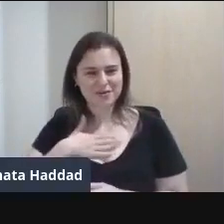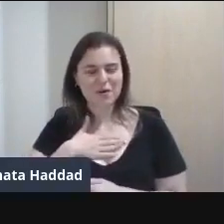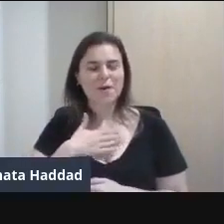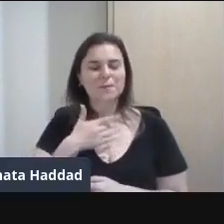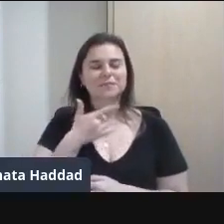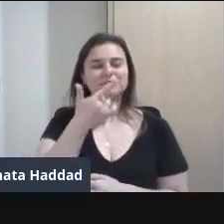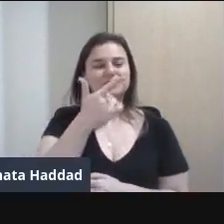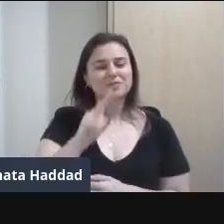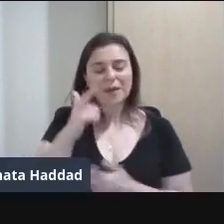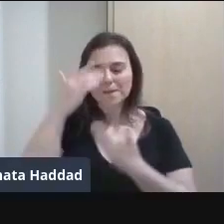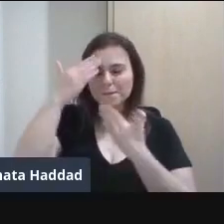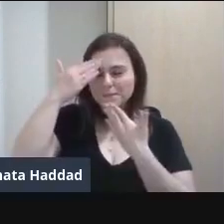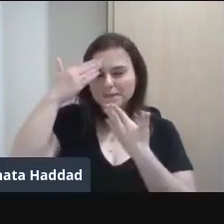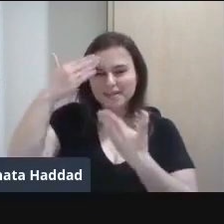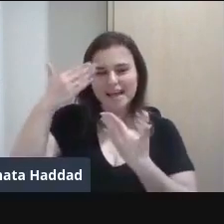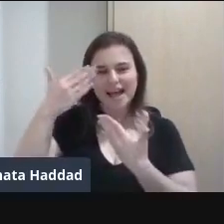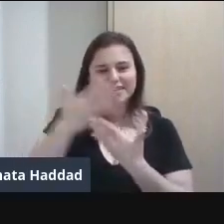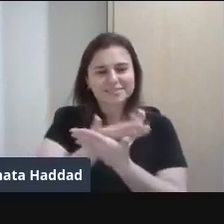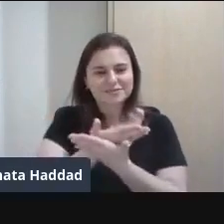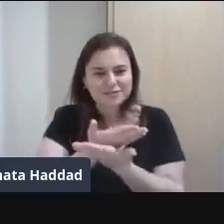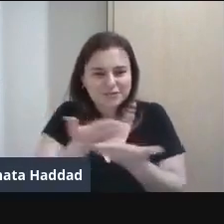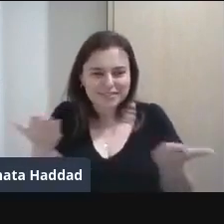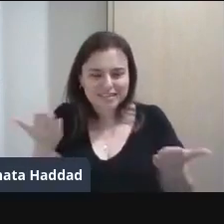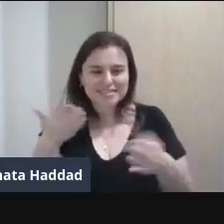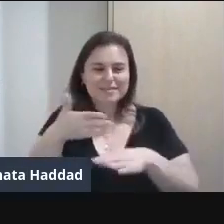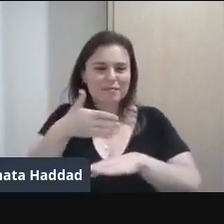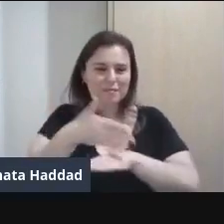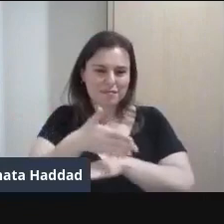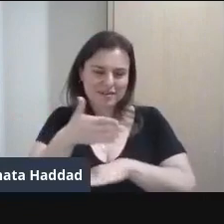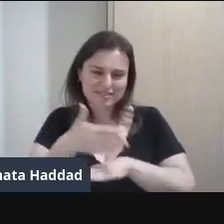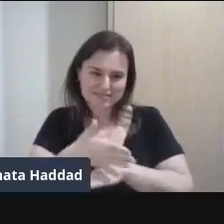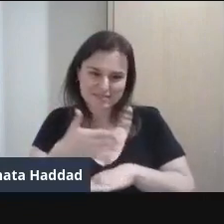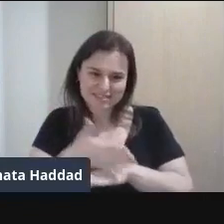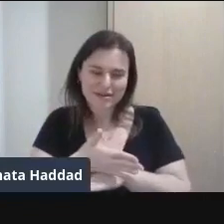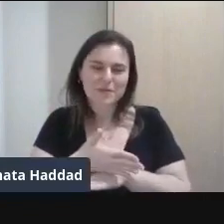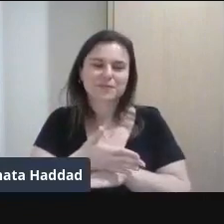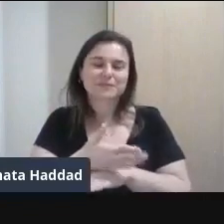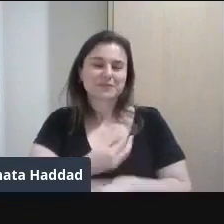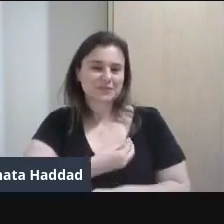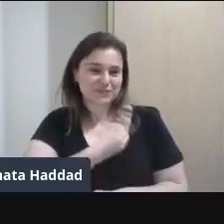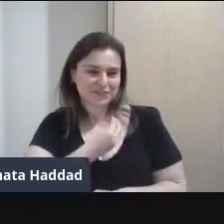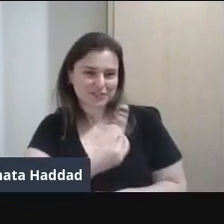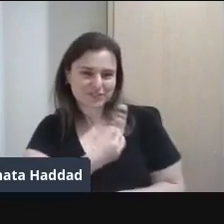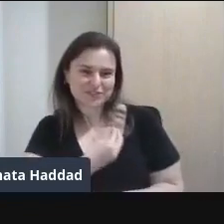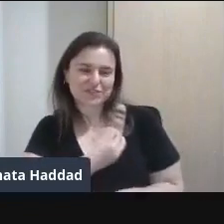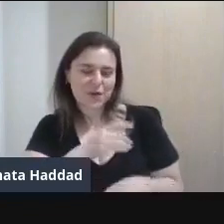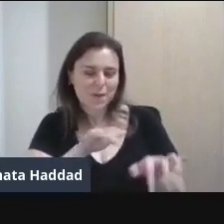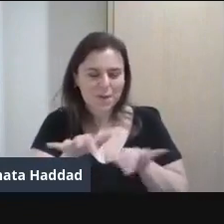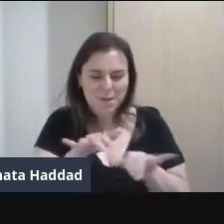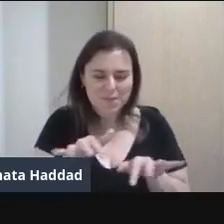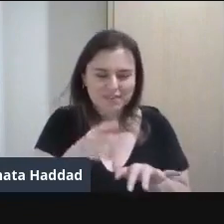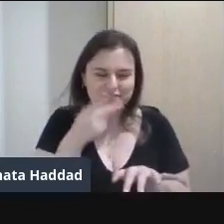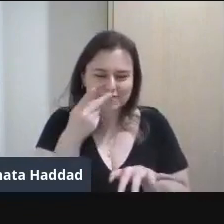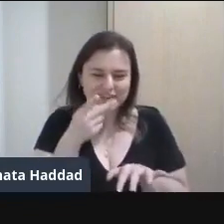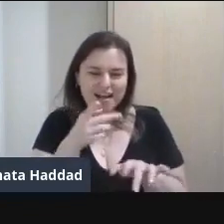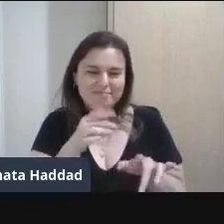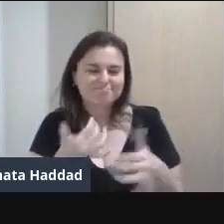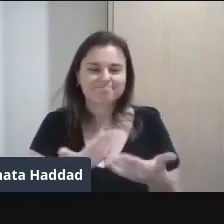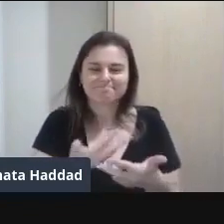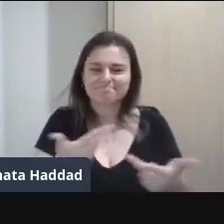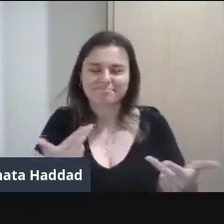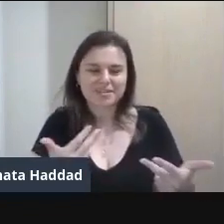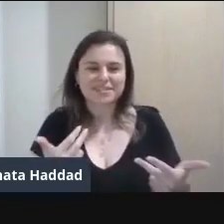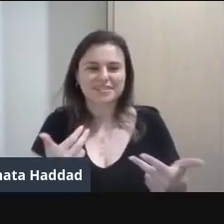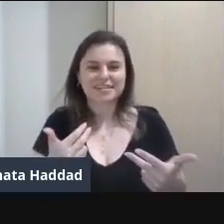obrigada Gente Pela participação De todos vocês Todas vocês Que estiveram aqui Que digitaram Comentaram Lembrando que essa